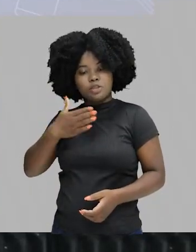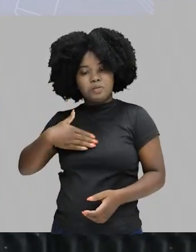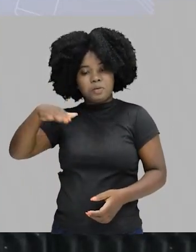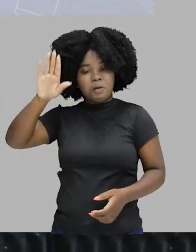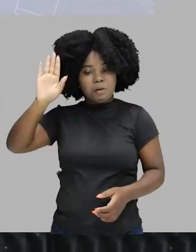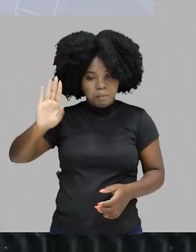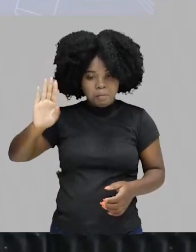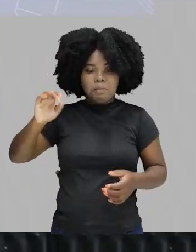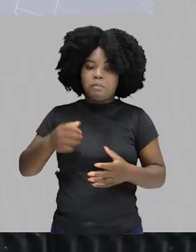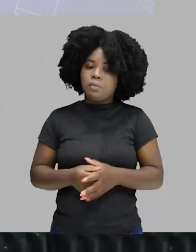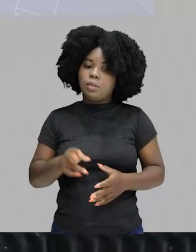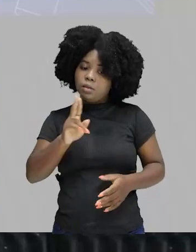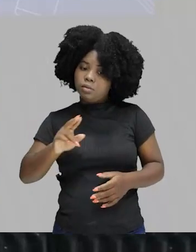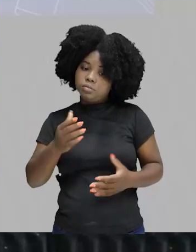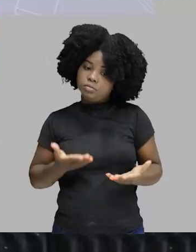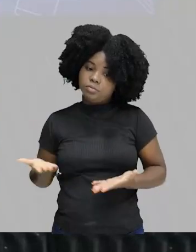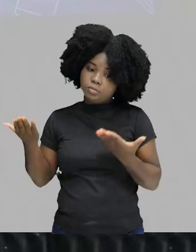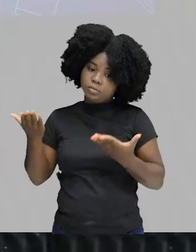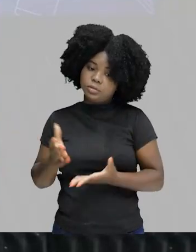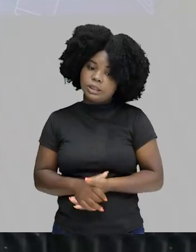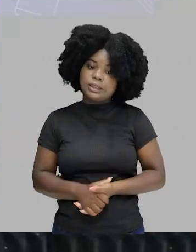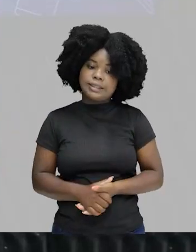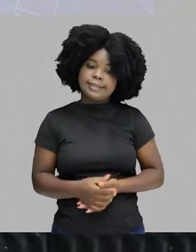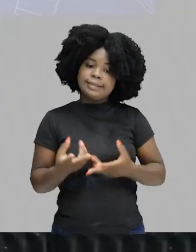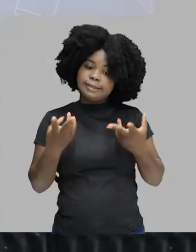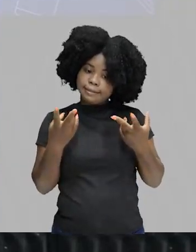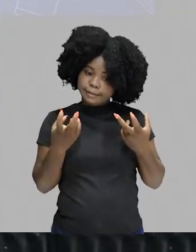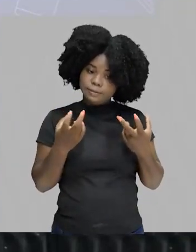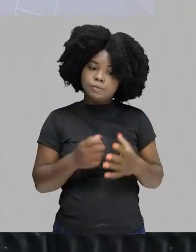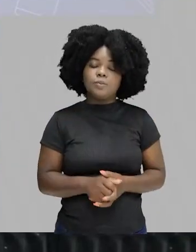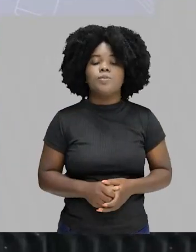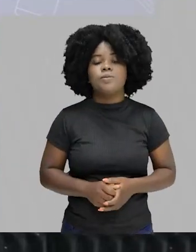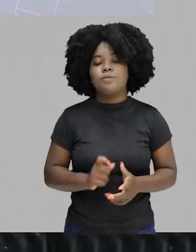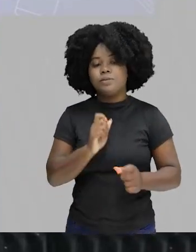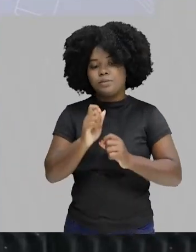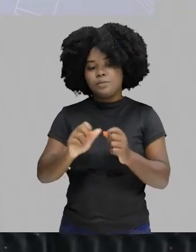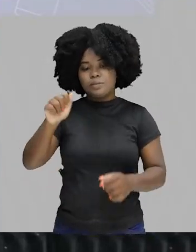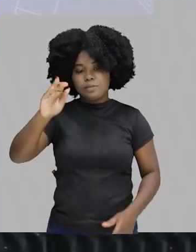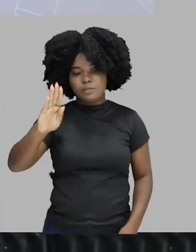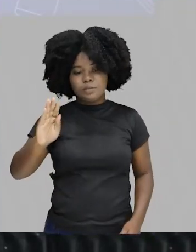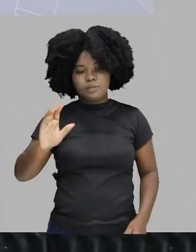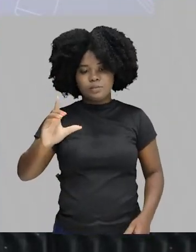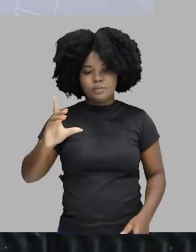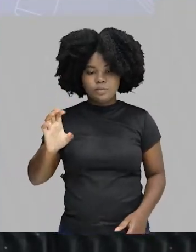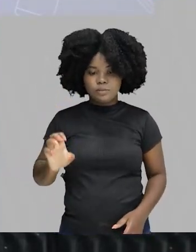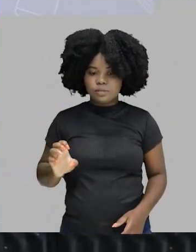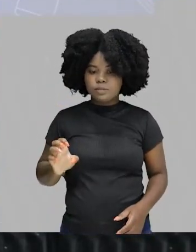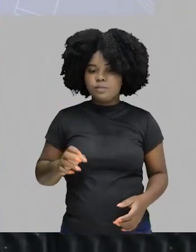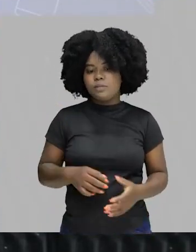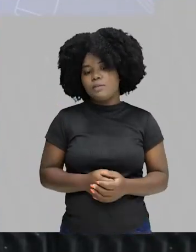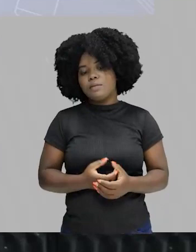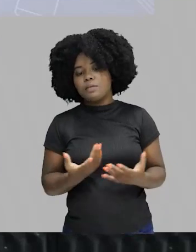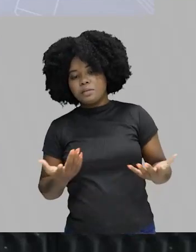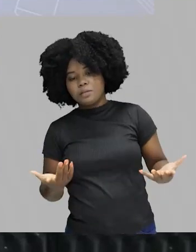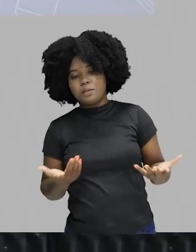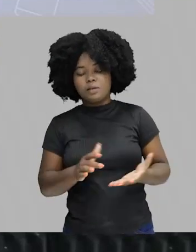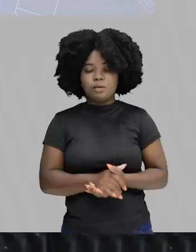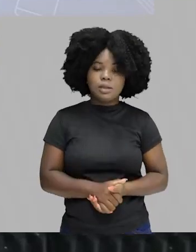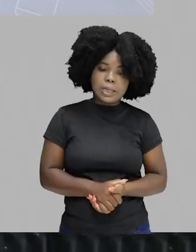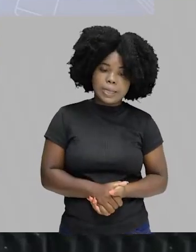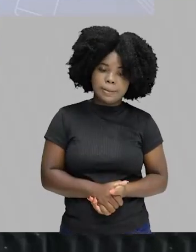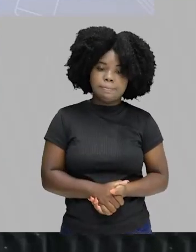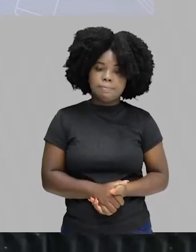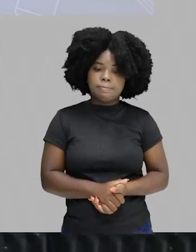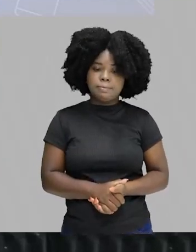Então, pelas terminologias até, já vai percebendo que você pode ali, essa pergunta vai se tratar sobre a Grécia ou